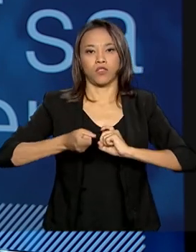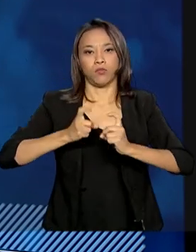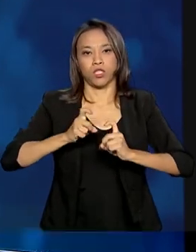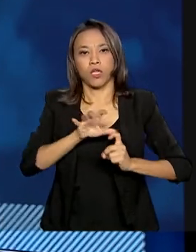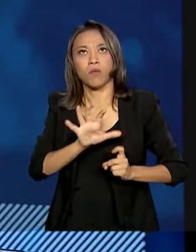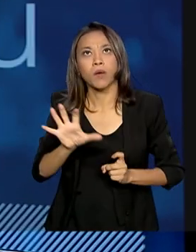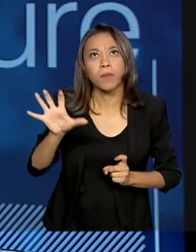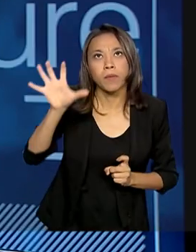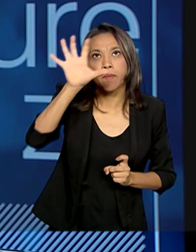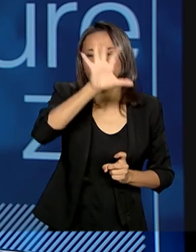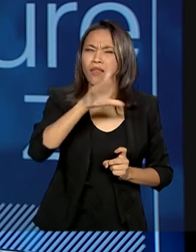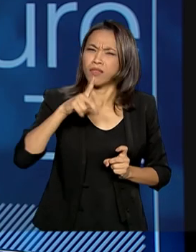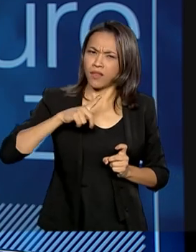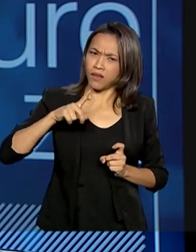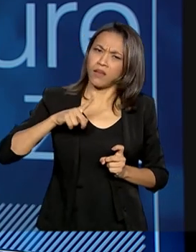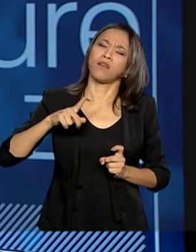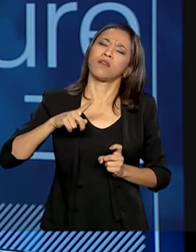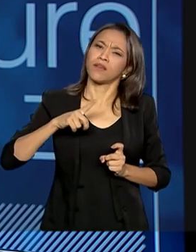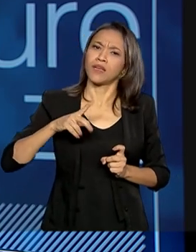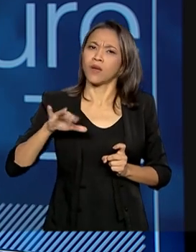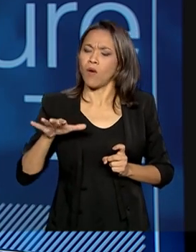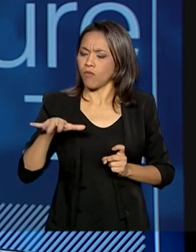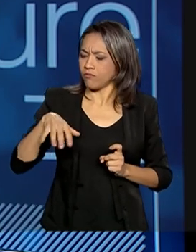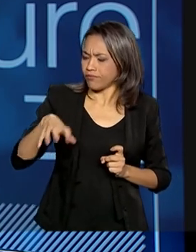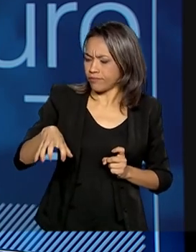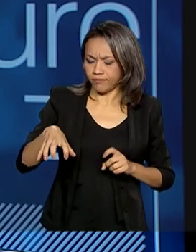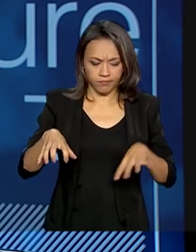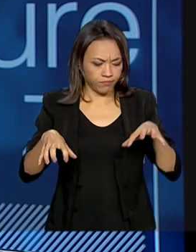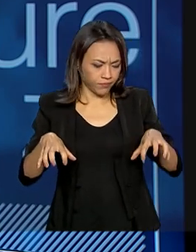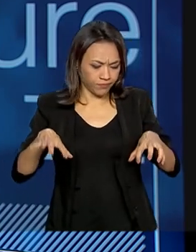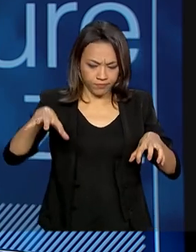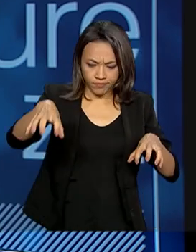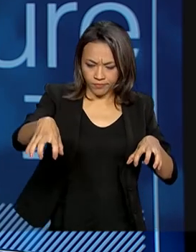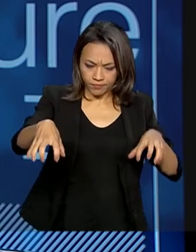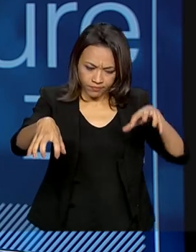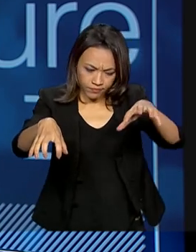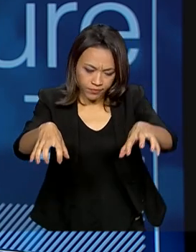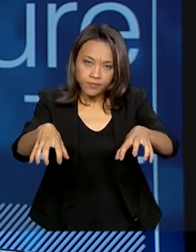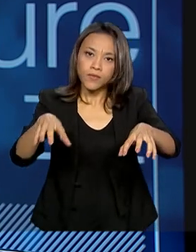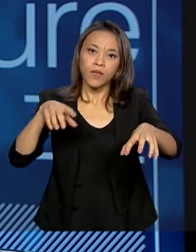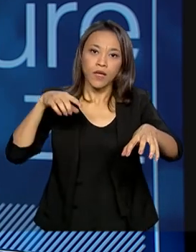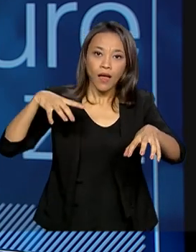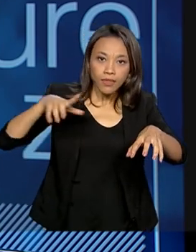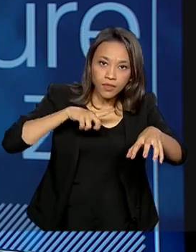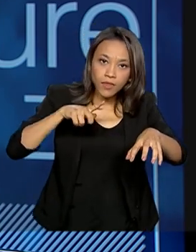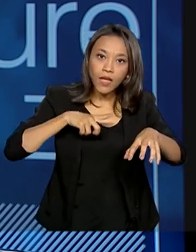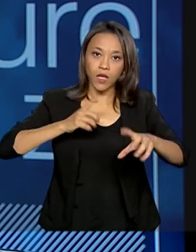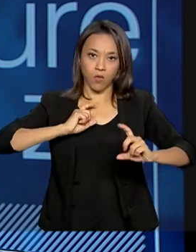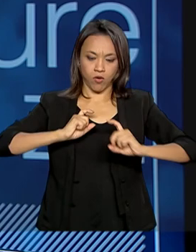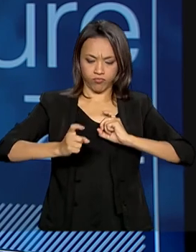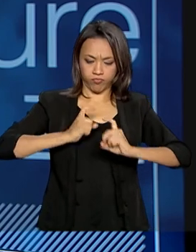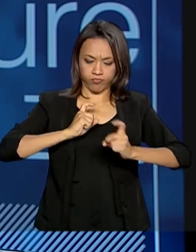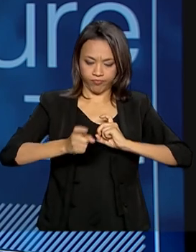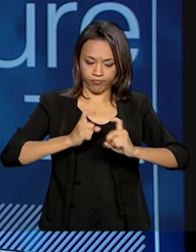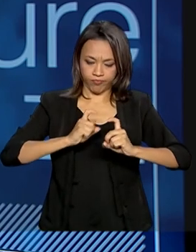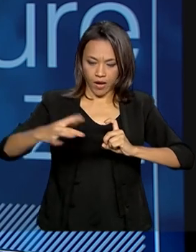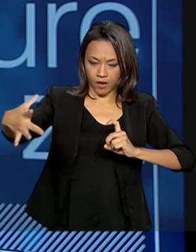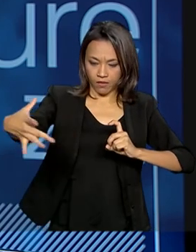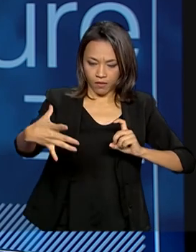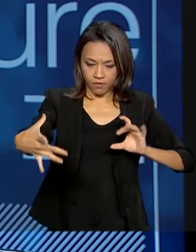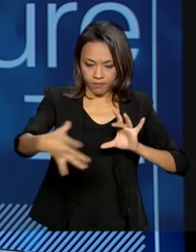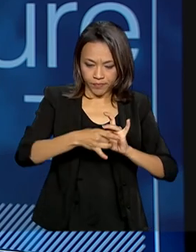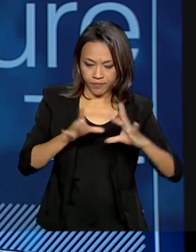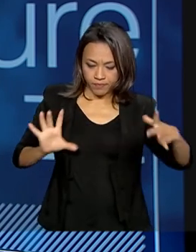mosaico, que são várias unidades, uma do lado da outra. Então, nessa, nós colocamos um núcleo de gestão integrado ou uma unidade